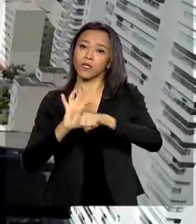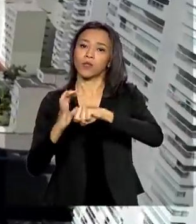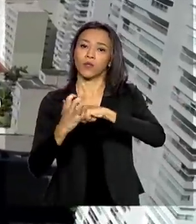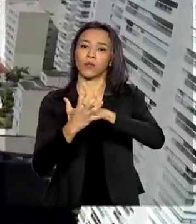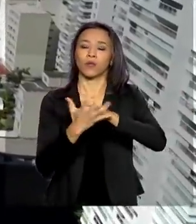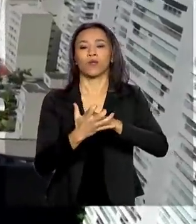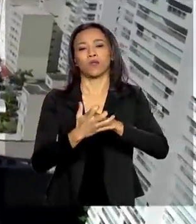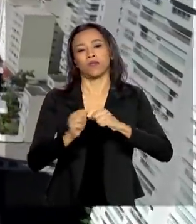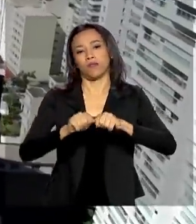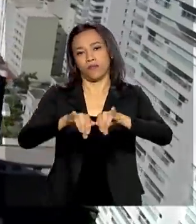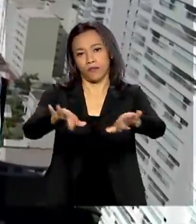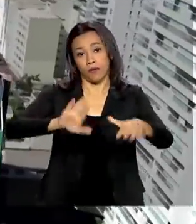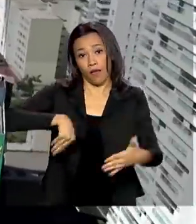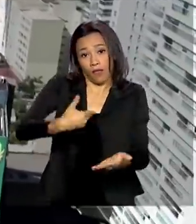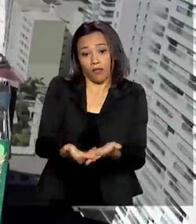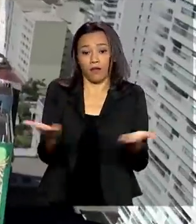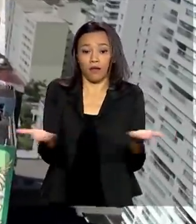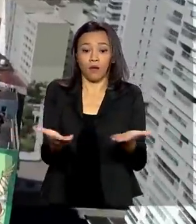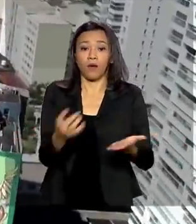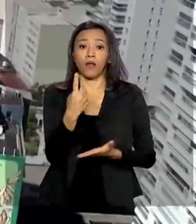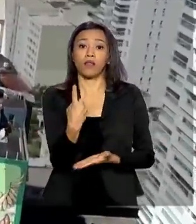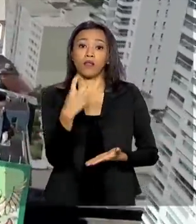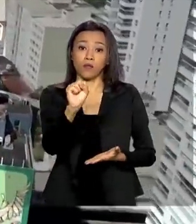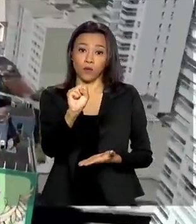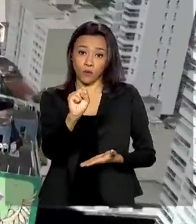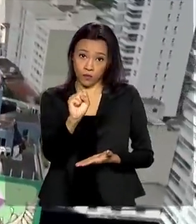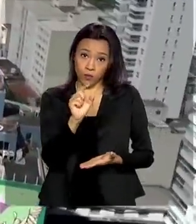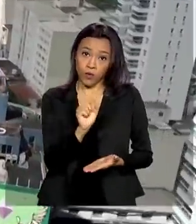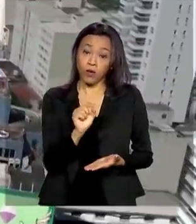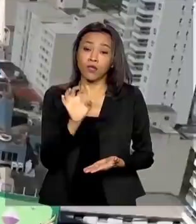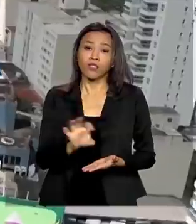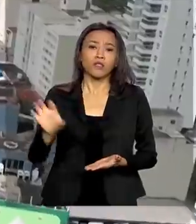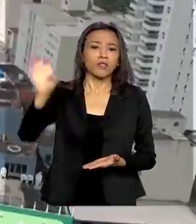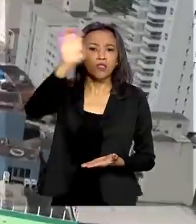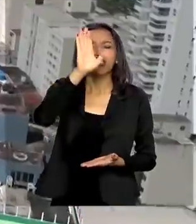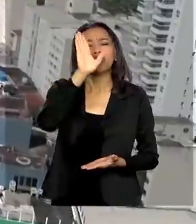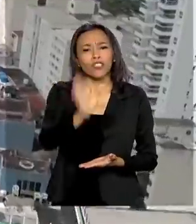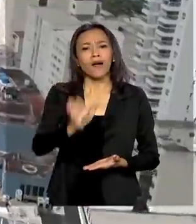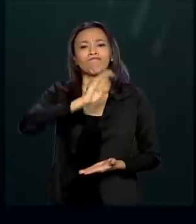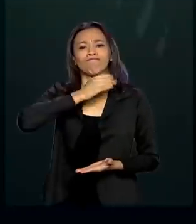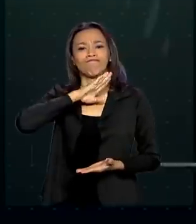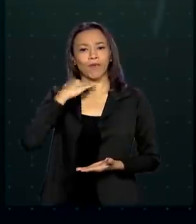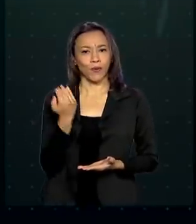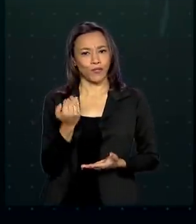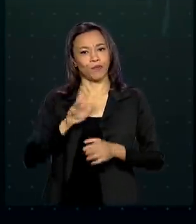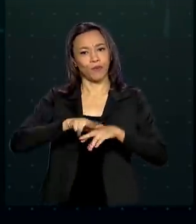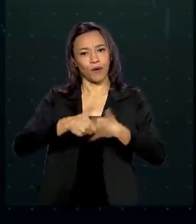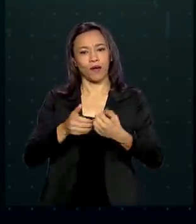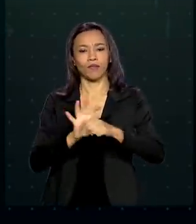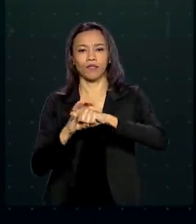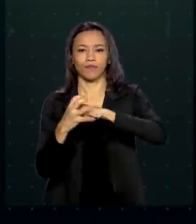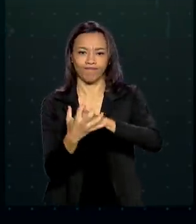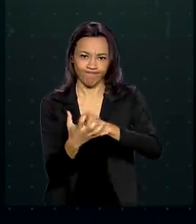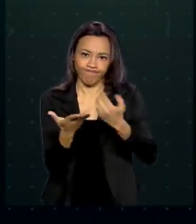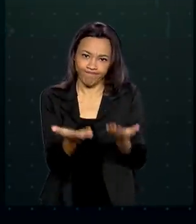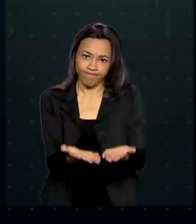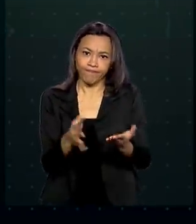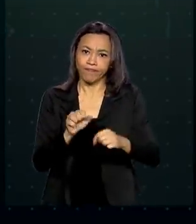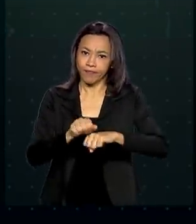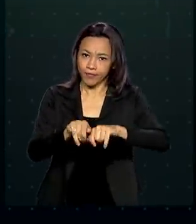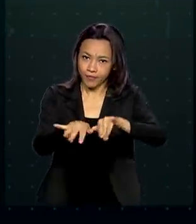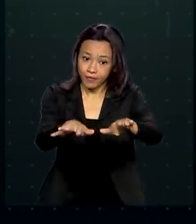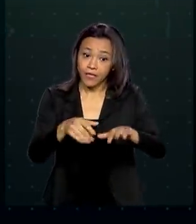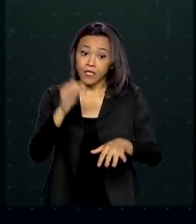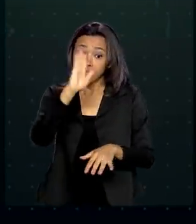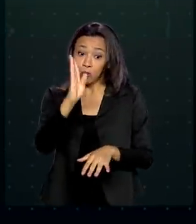Até agora, 18 unidades da Federação registraram mortes pela Covid-19. Em todo o país, são 5